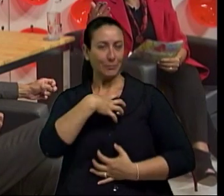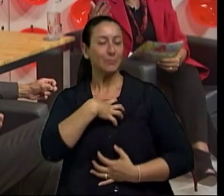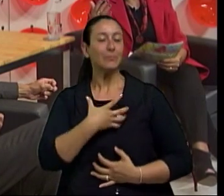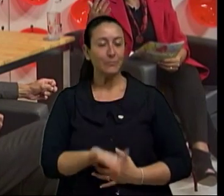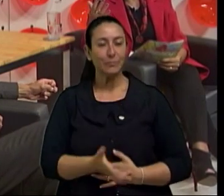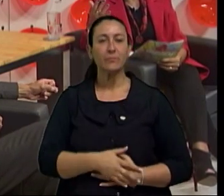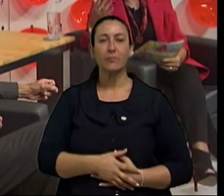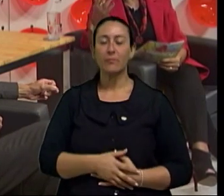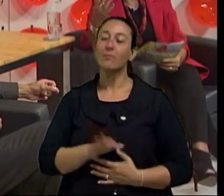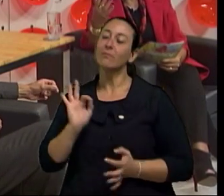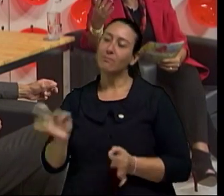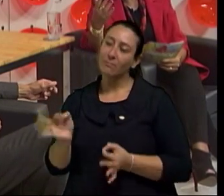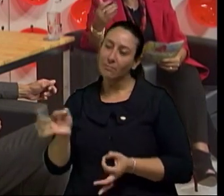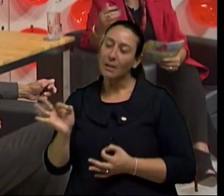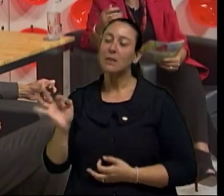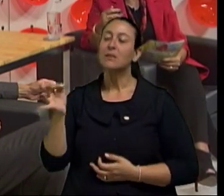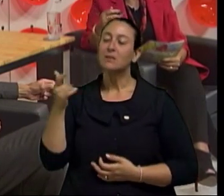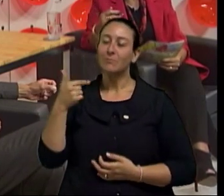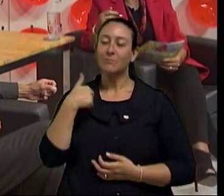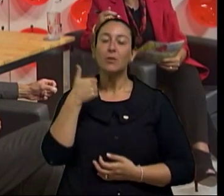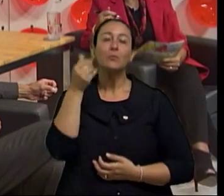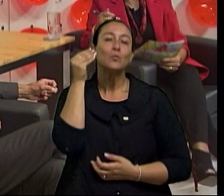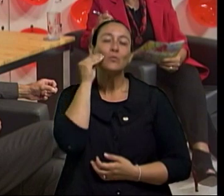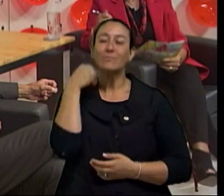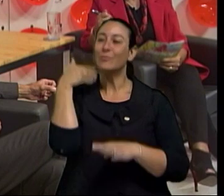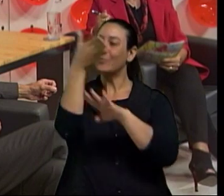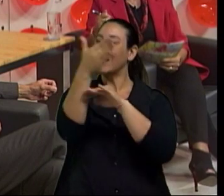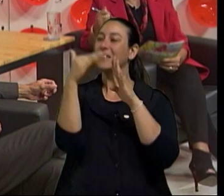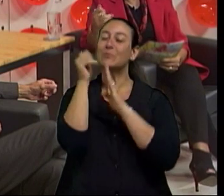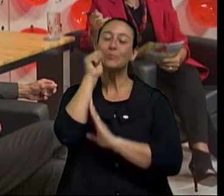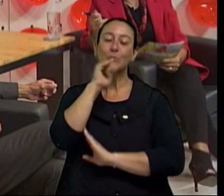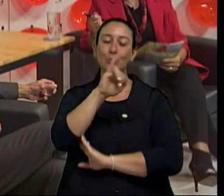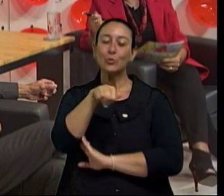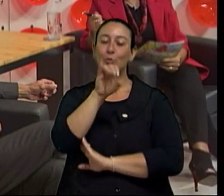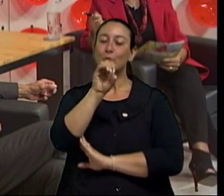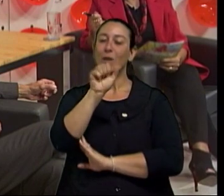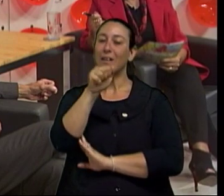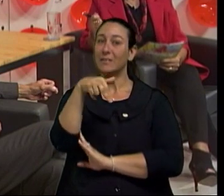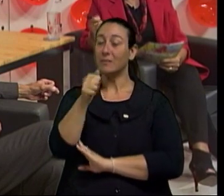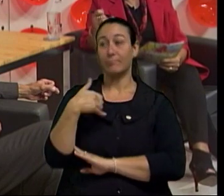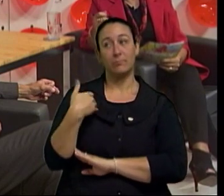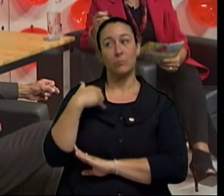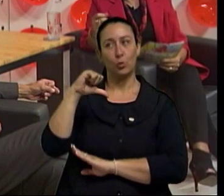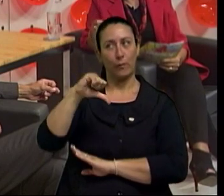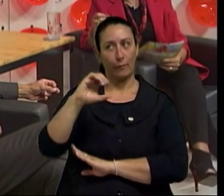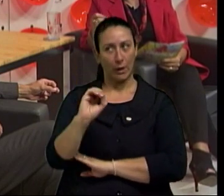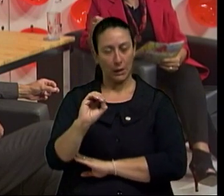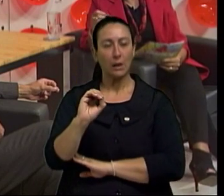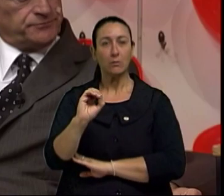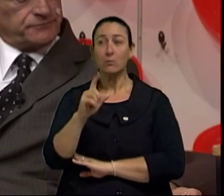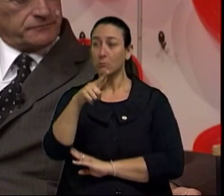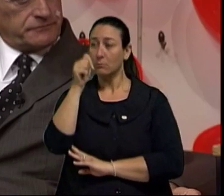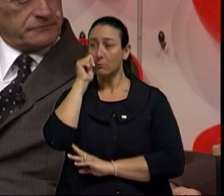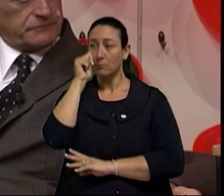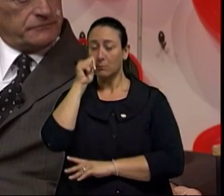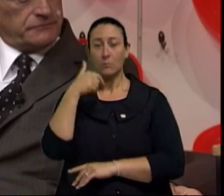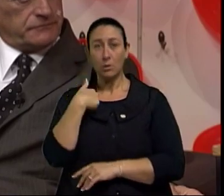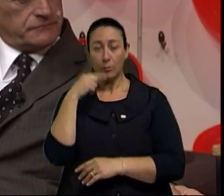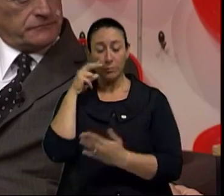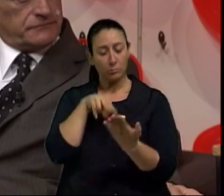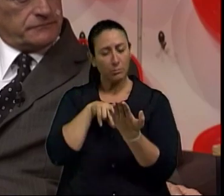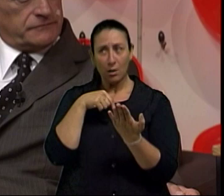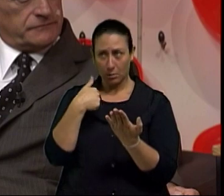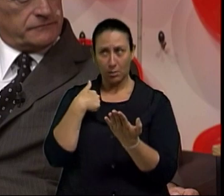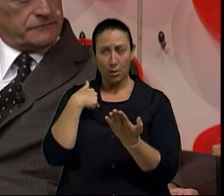aniversário da Dona Joana, mando um beijo para a senhora, Dona Joana, muito minha amiga. 90 anos. Ela dançou três... Eu marquei no